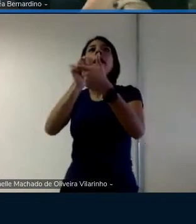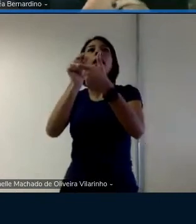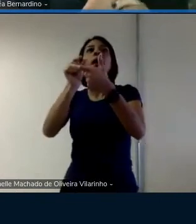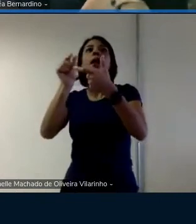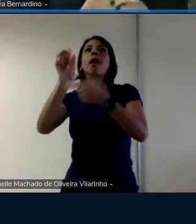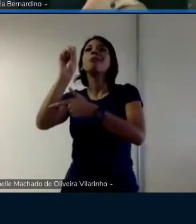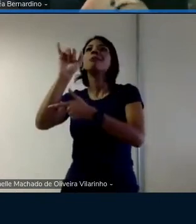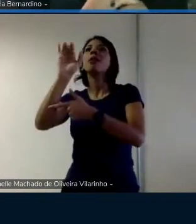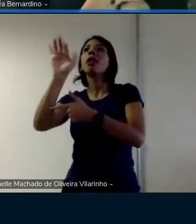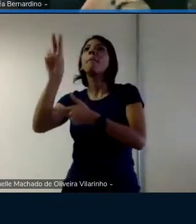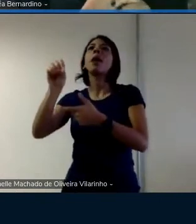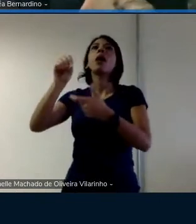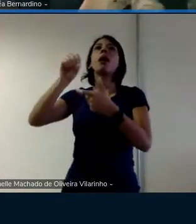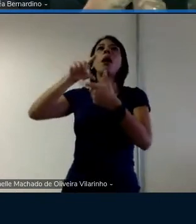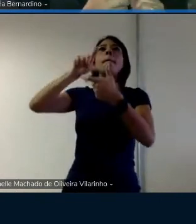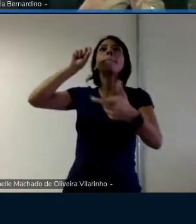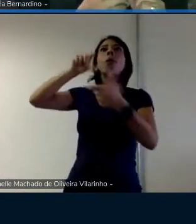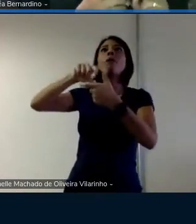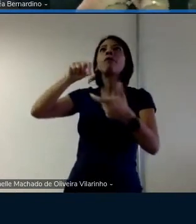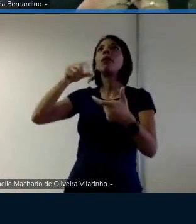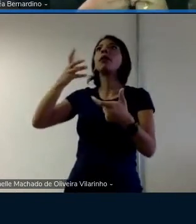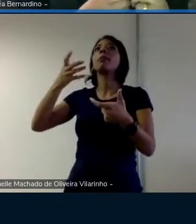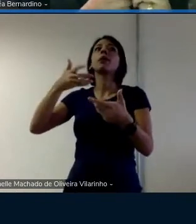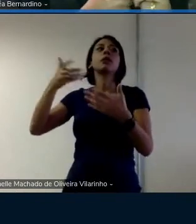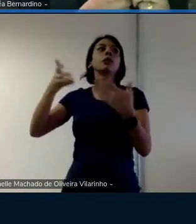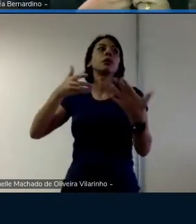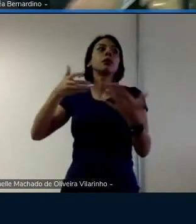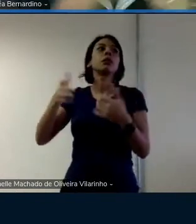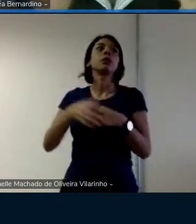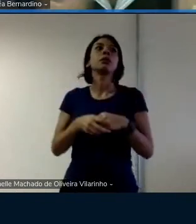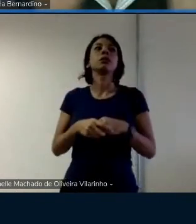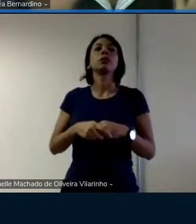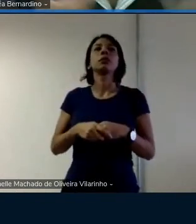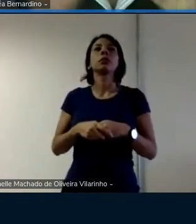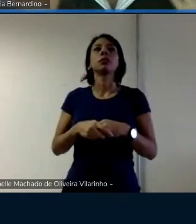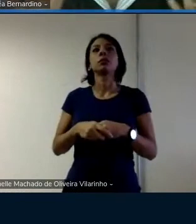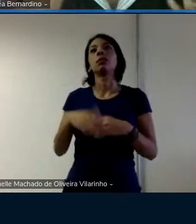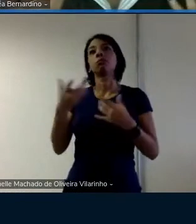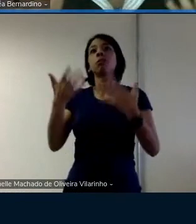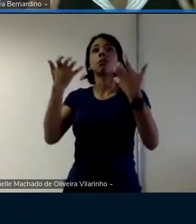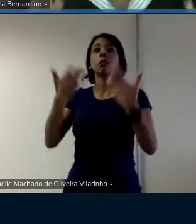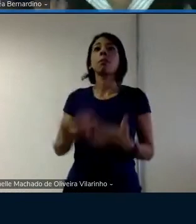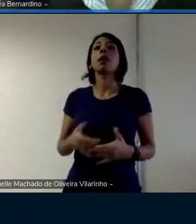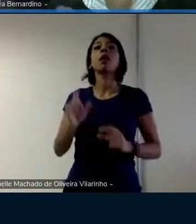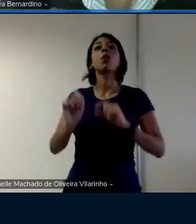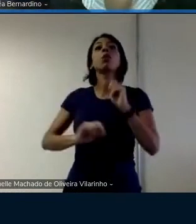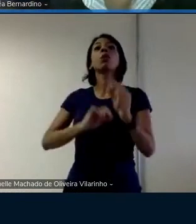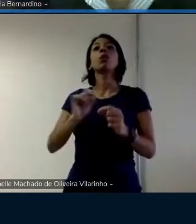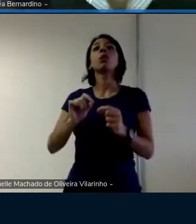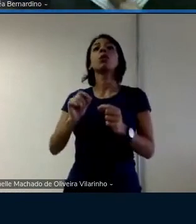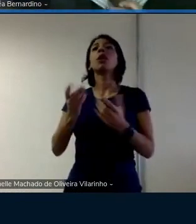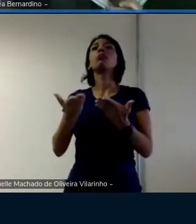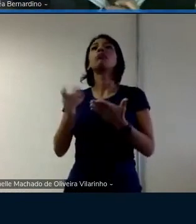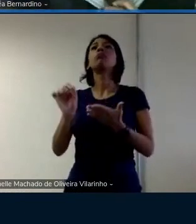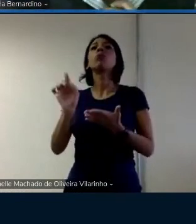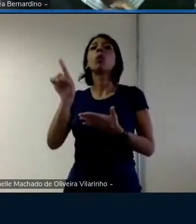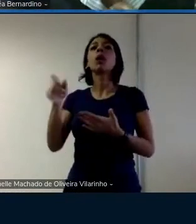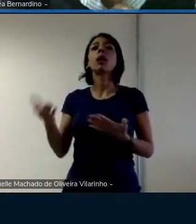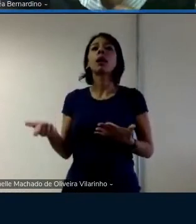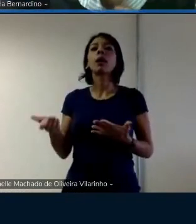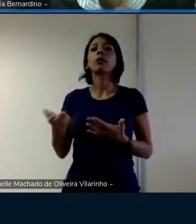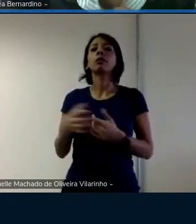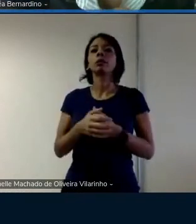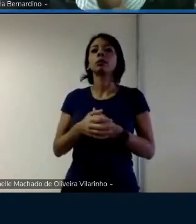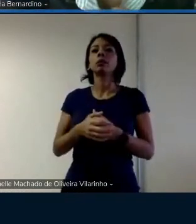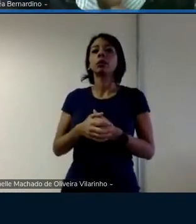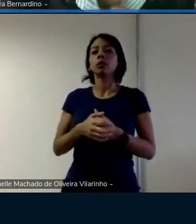então que seria aconselhável usar mesmo o termo morfema e explicar do que se trata né? essa